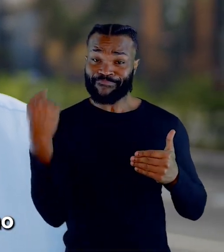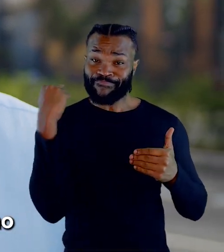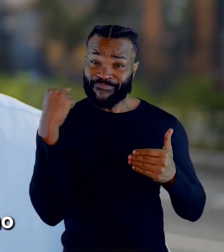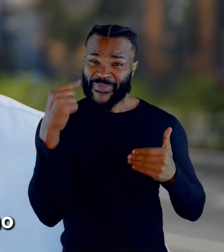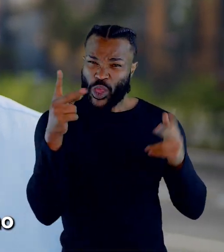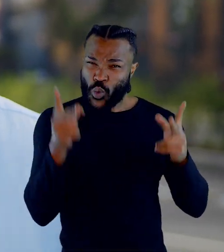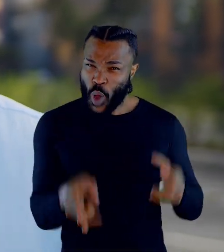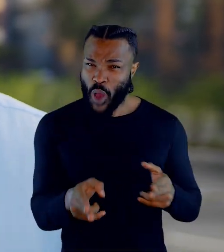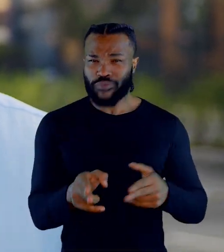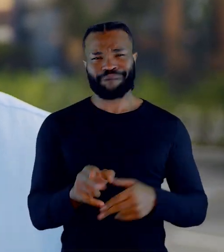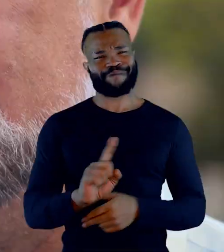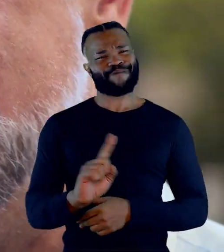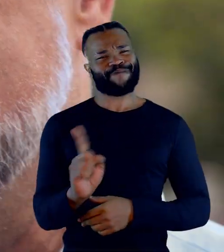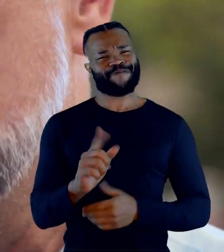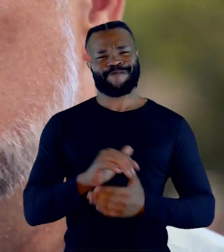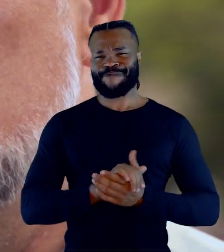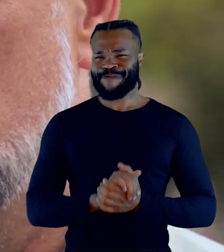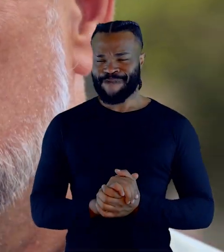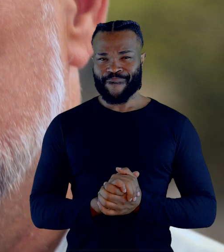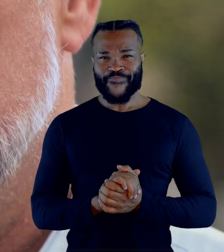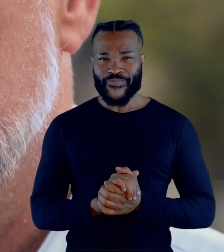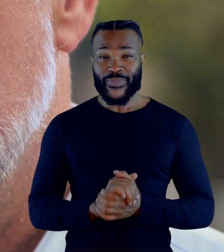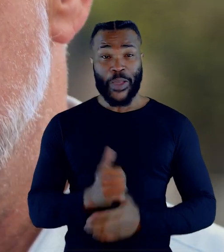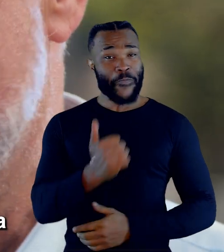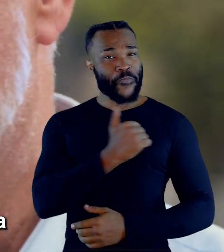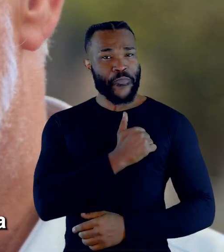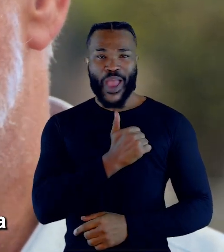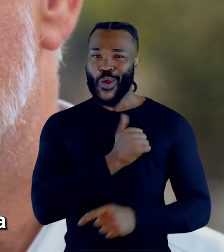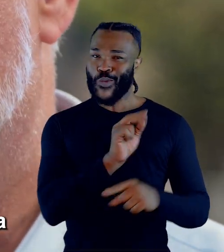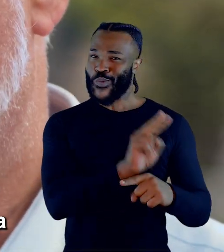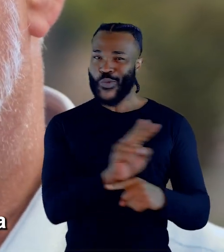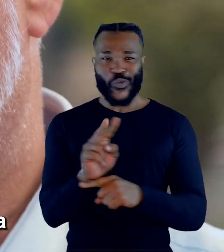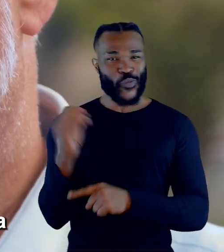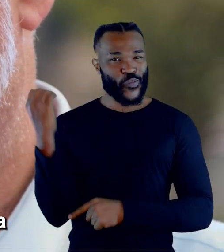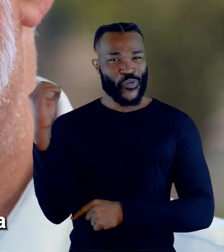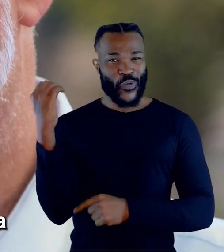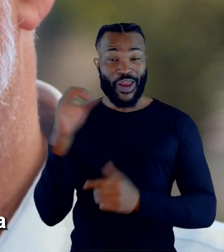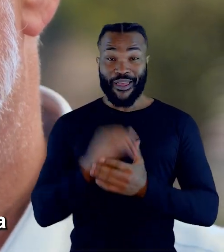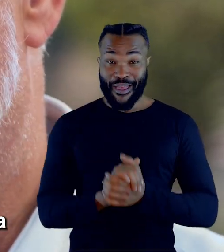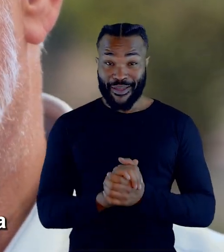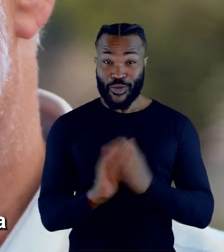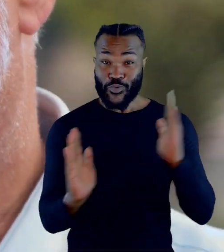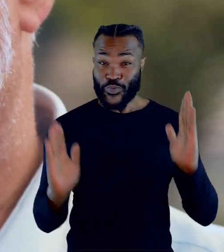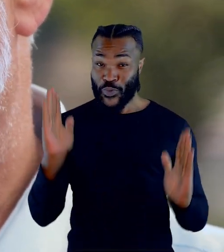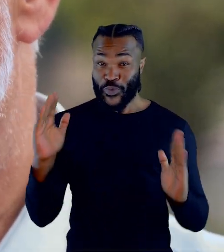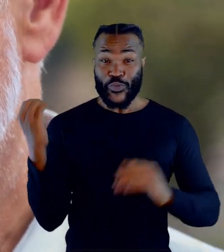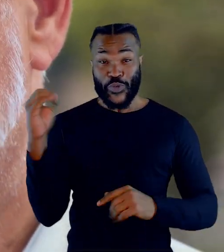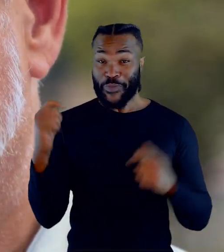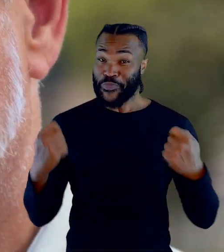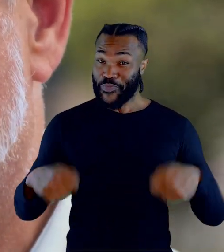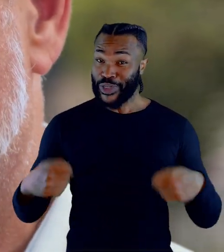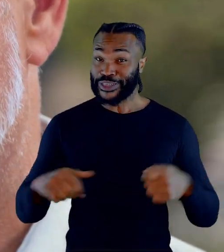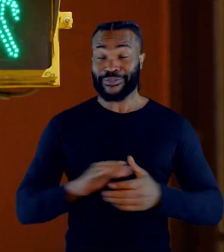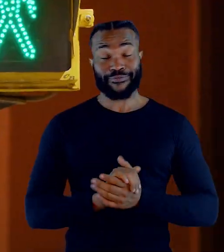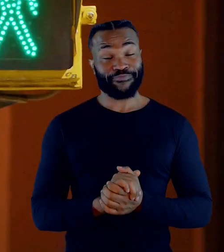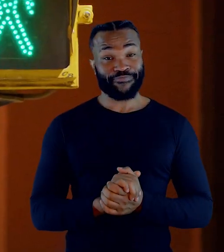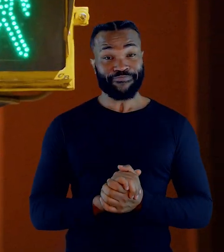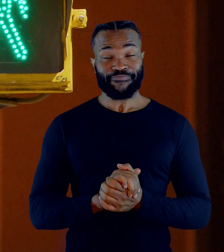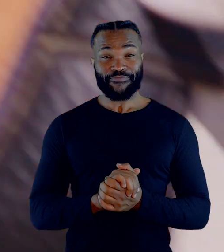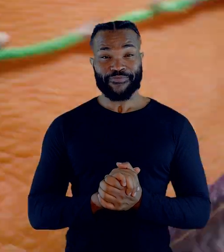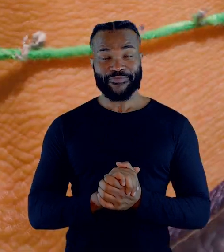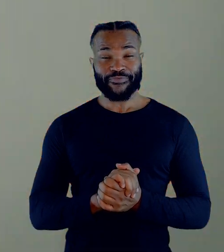do tamanho que foram? É claro que não. Melo não cuidou de Porto Alegre na hora que Porto Alegre mais precisou.